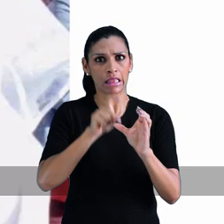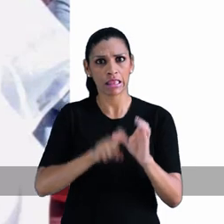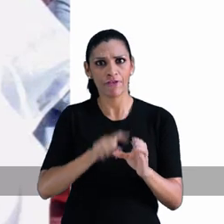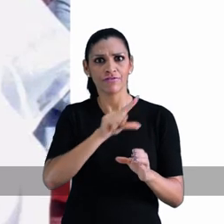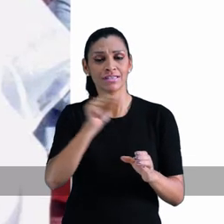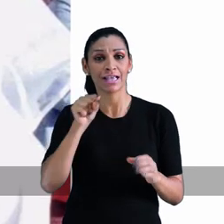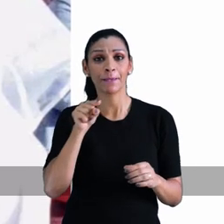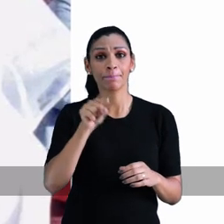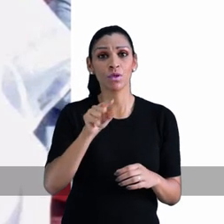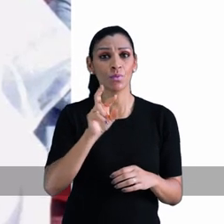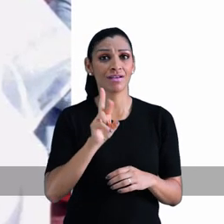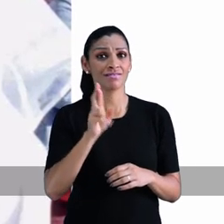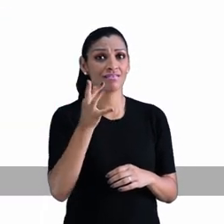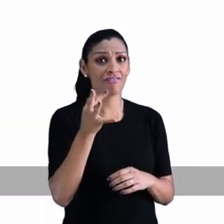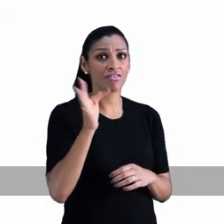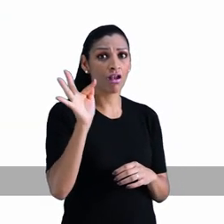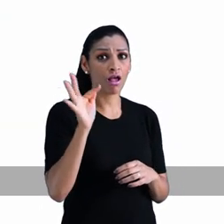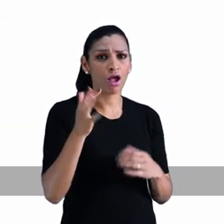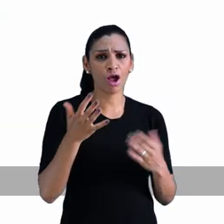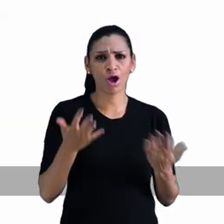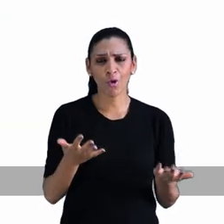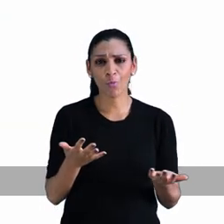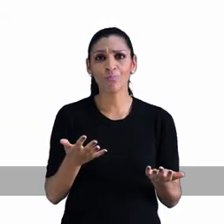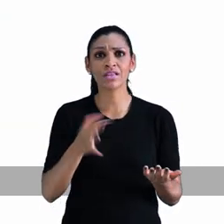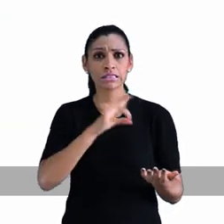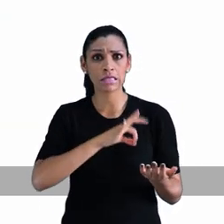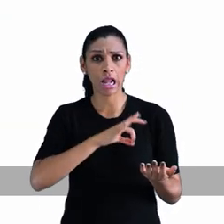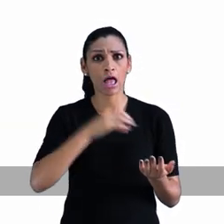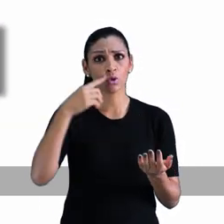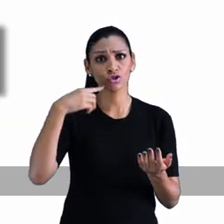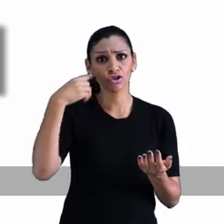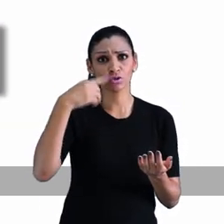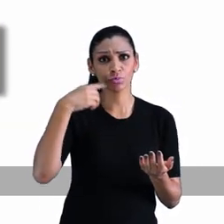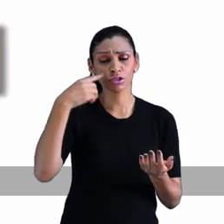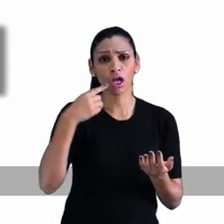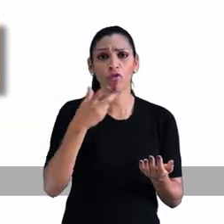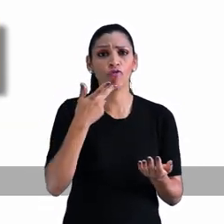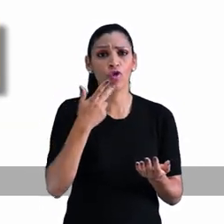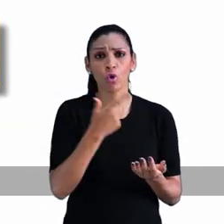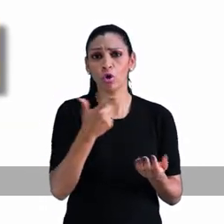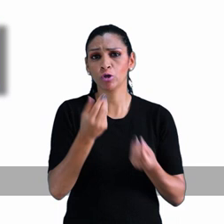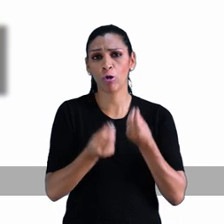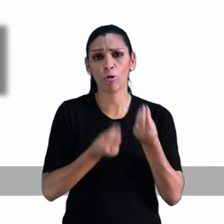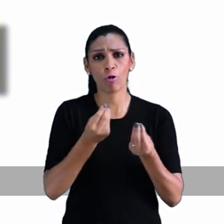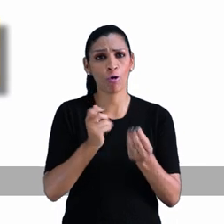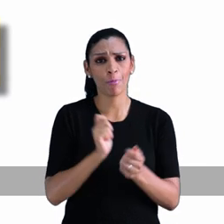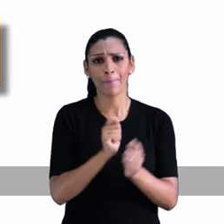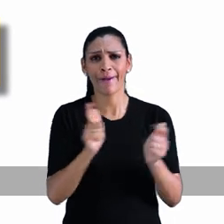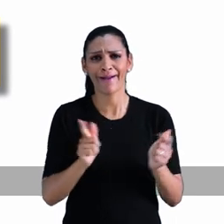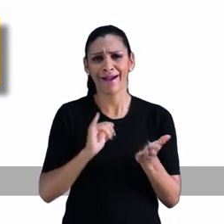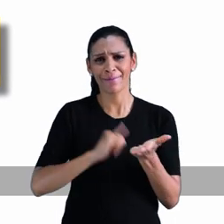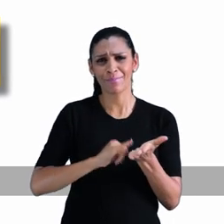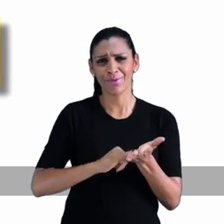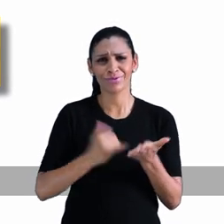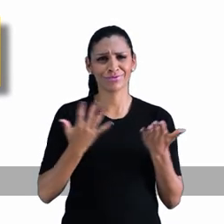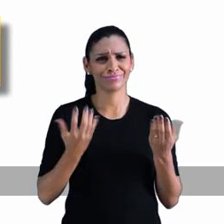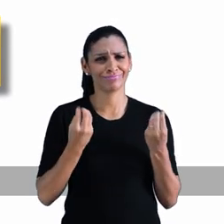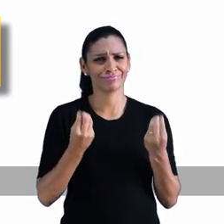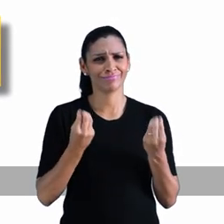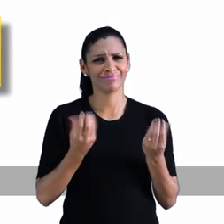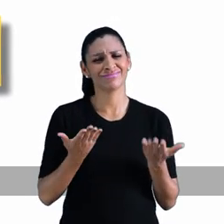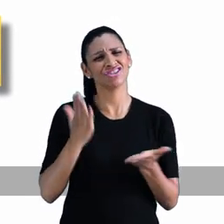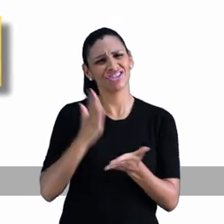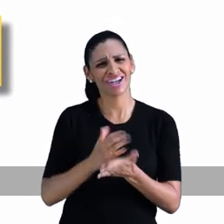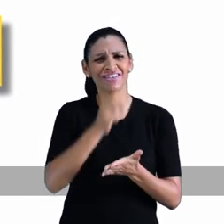pobreza, pra não pagar as custas. O salário de deputado é de 25 mil reais. Como observou o juiz, pobre ele não